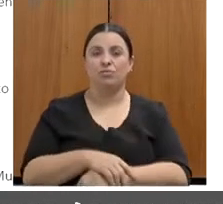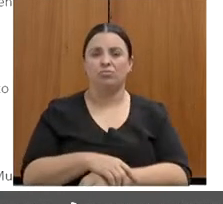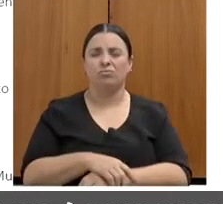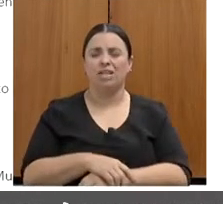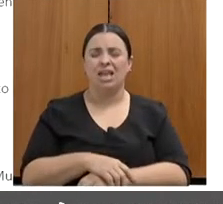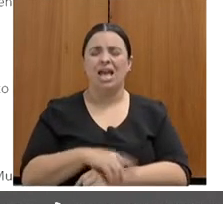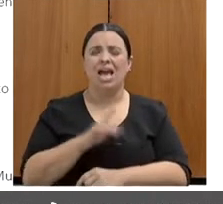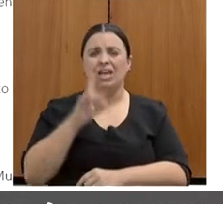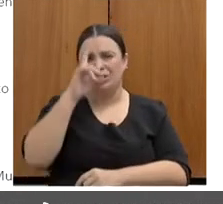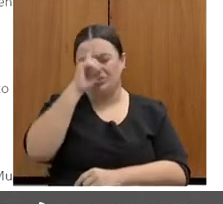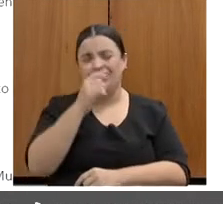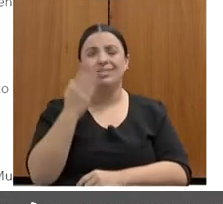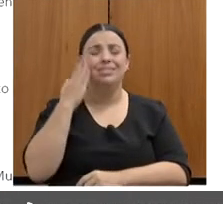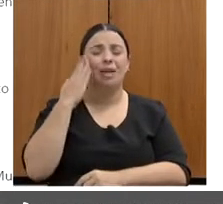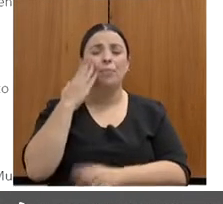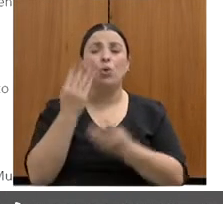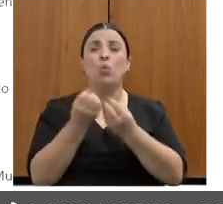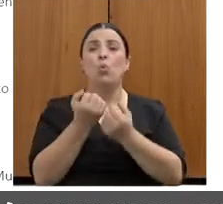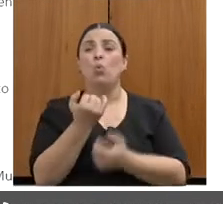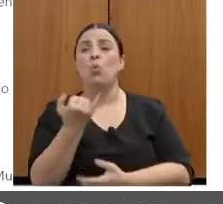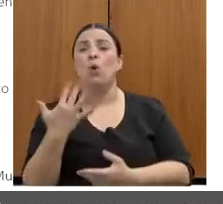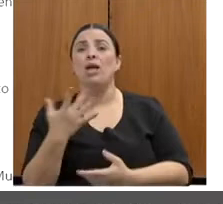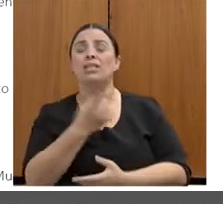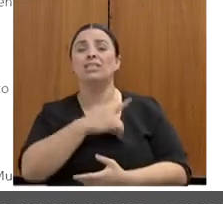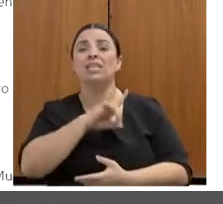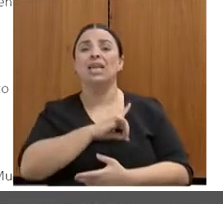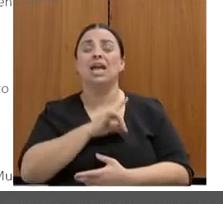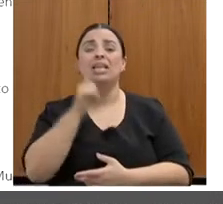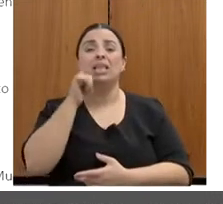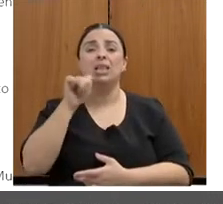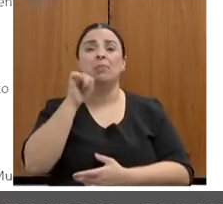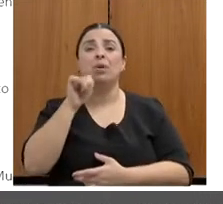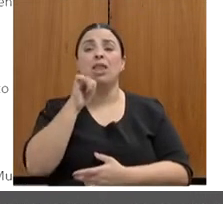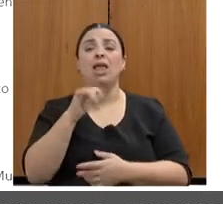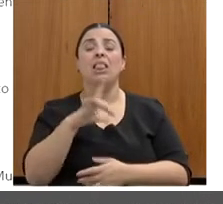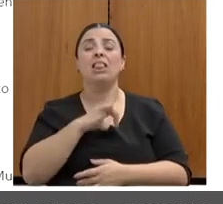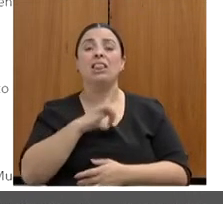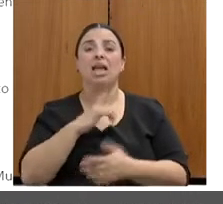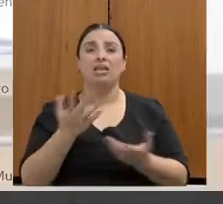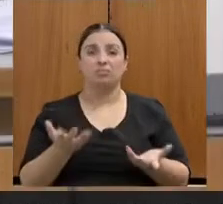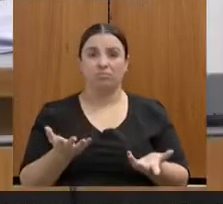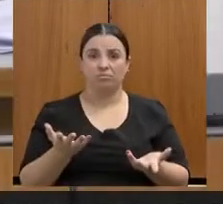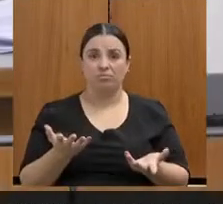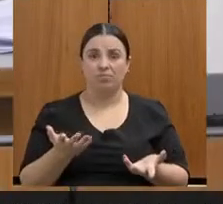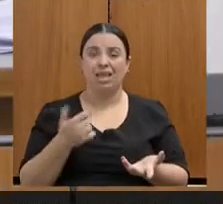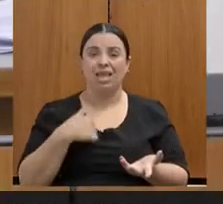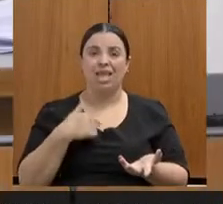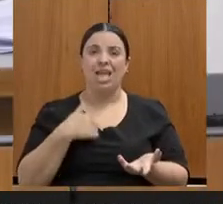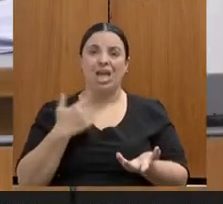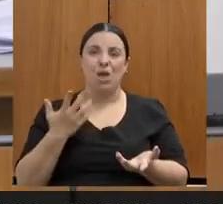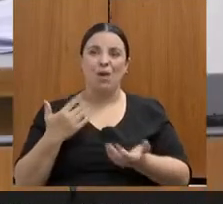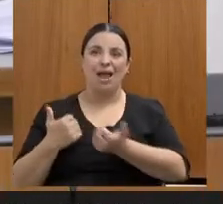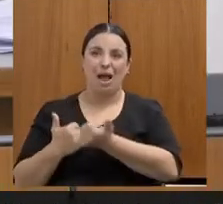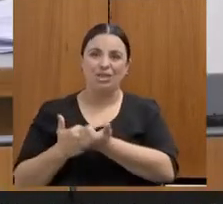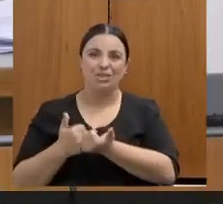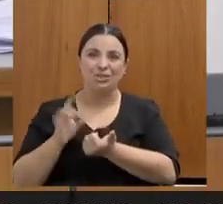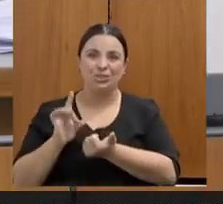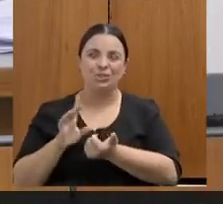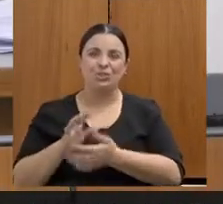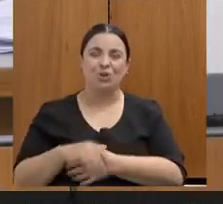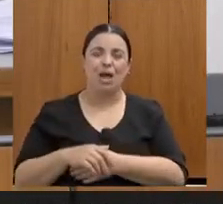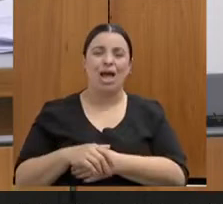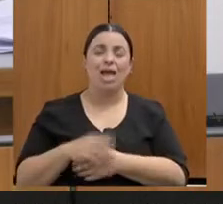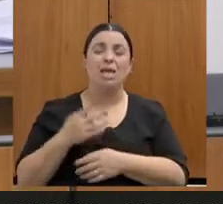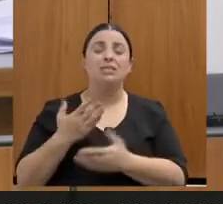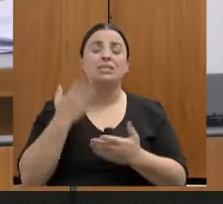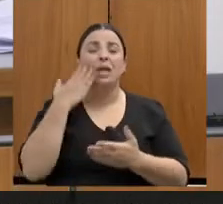gente tinha. Então, quando eu cheguei aqui, para trabalhar na gestão da polícia, enquanto assessora, a gente procurava saber quantas delegacias a